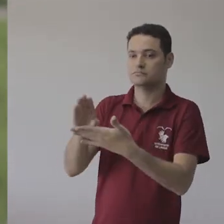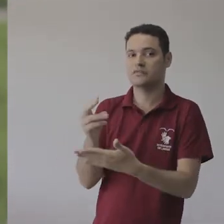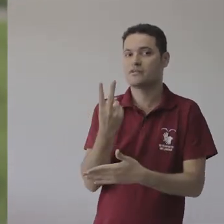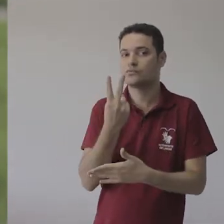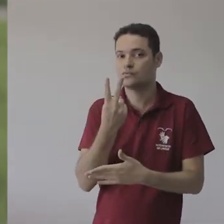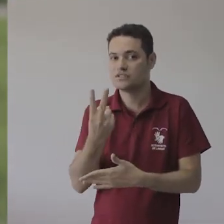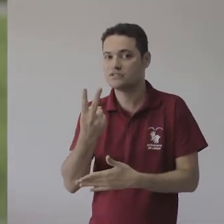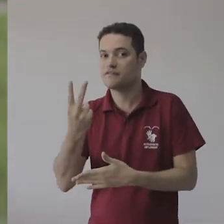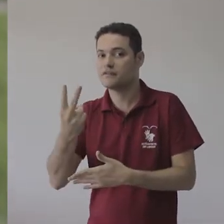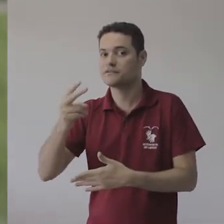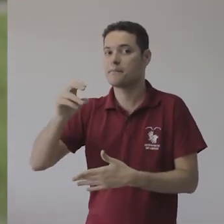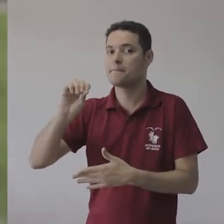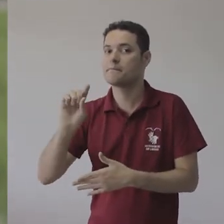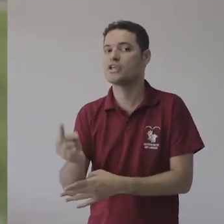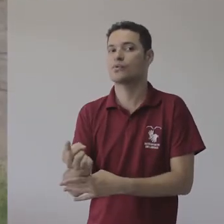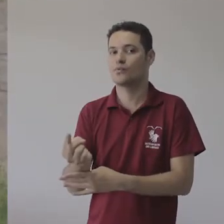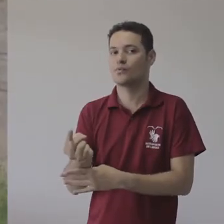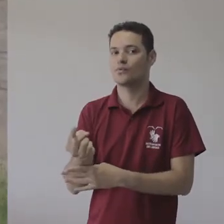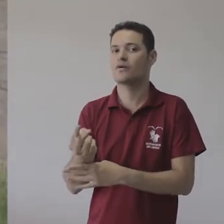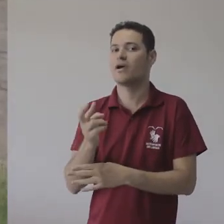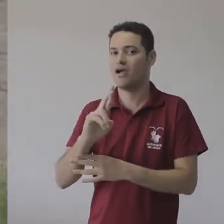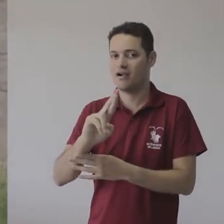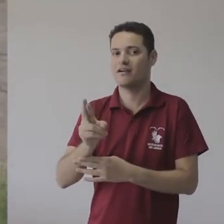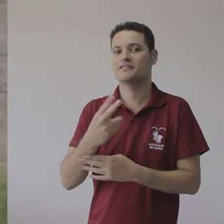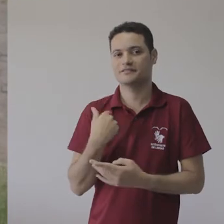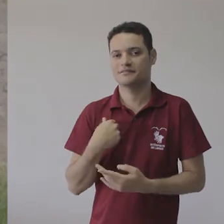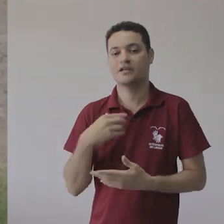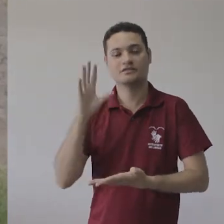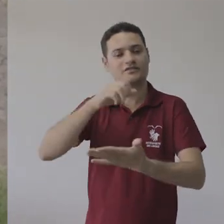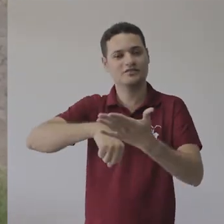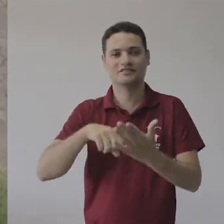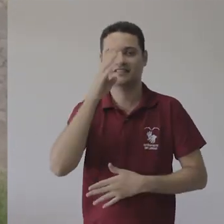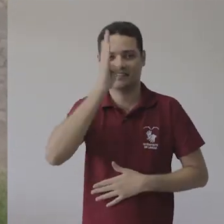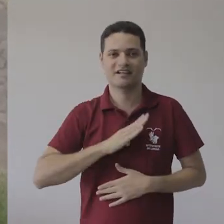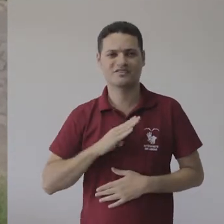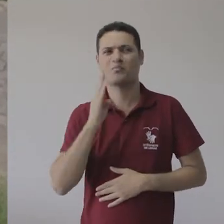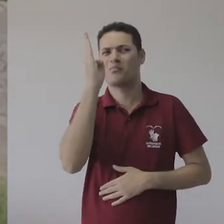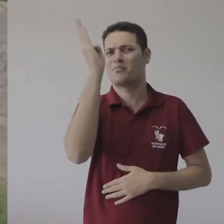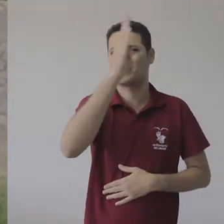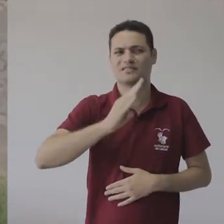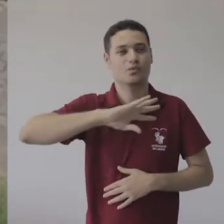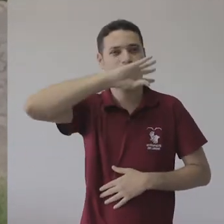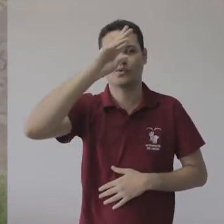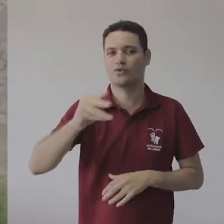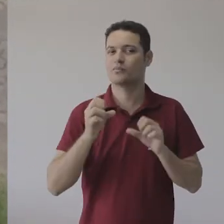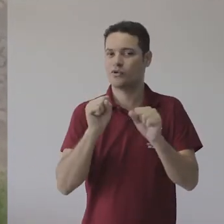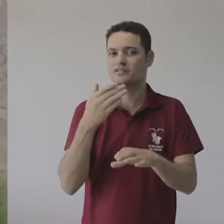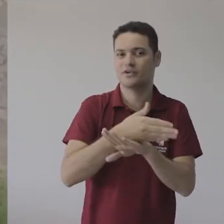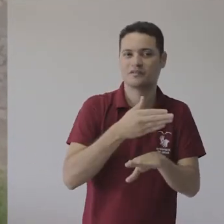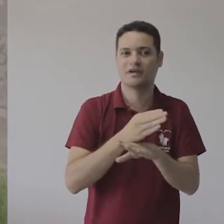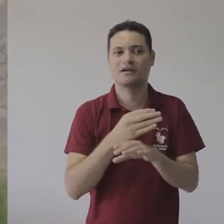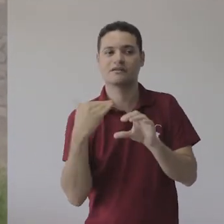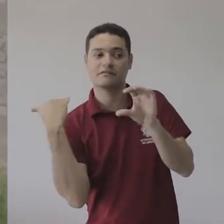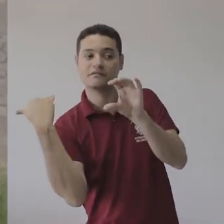mil reais para a sua realização. As inscrições são gratuitas e abertas a todo o Brasil. Os projetos podem ser enviados